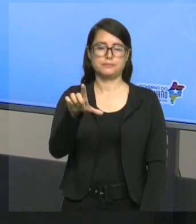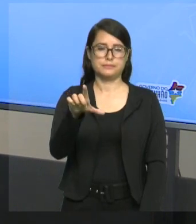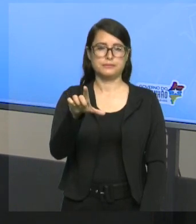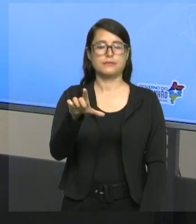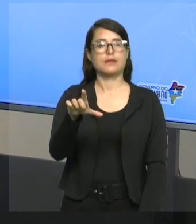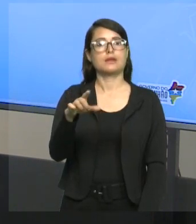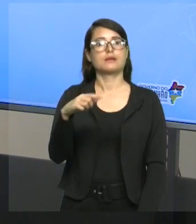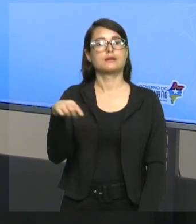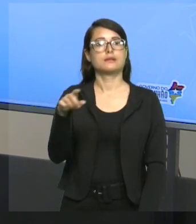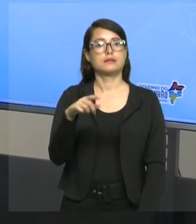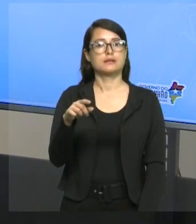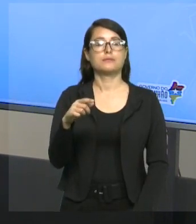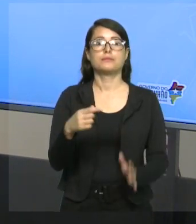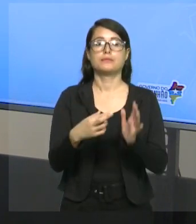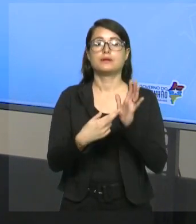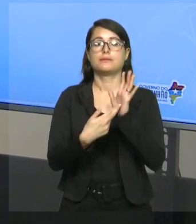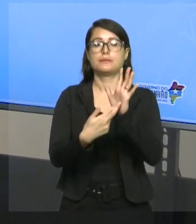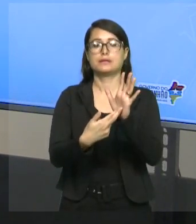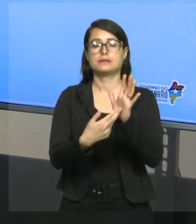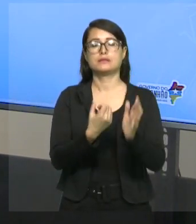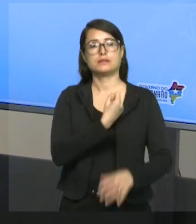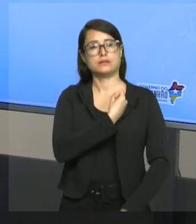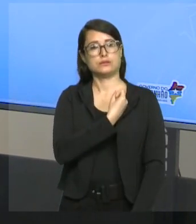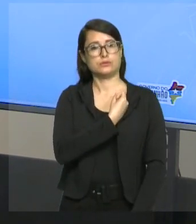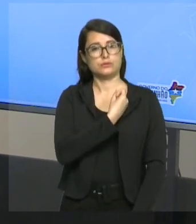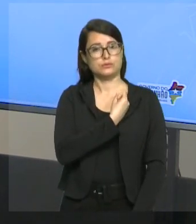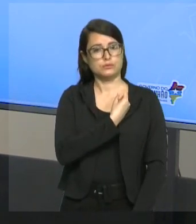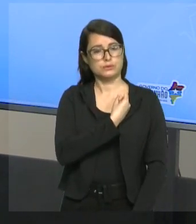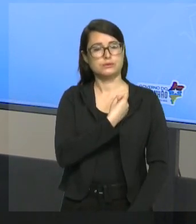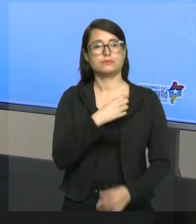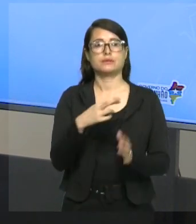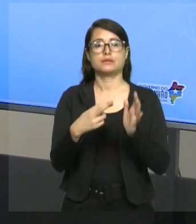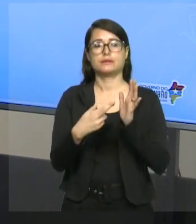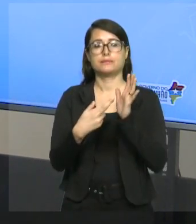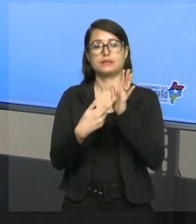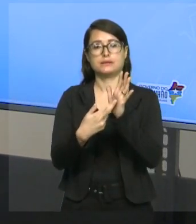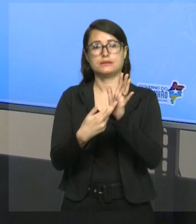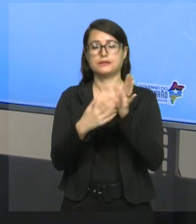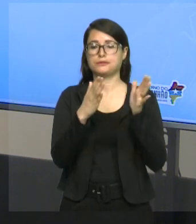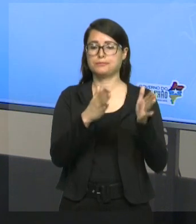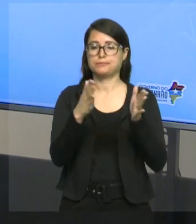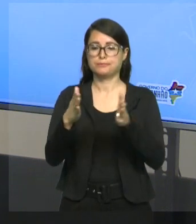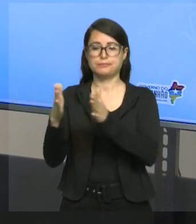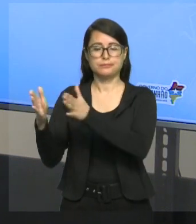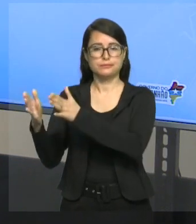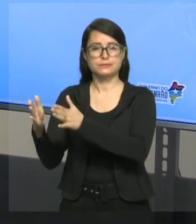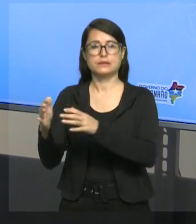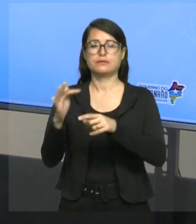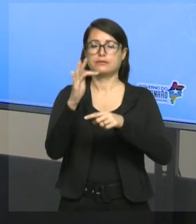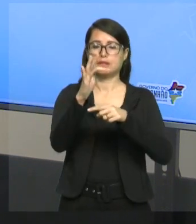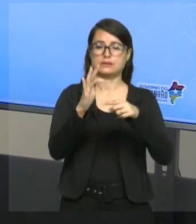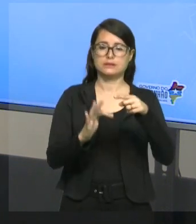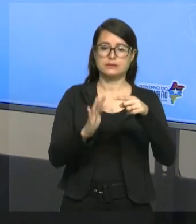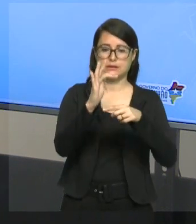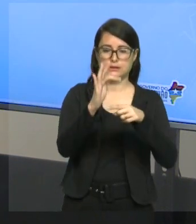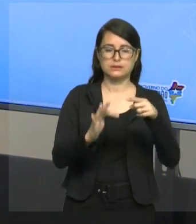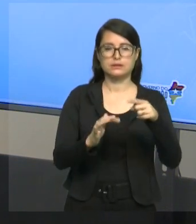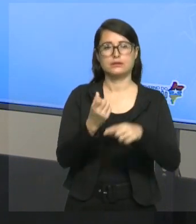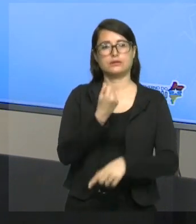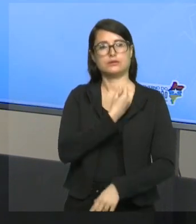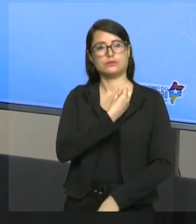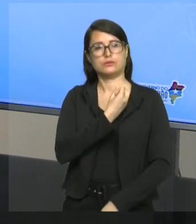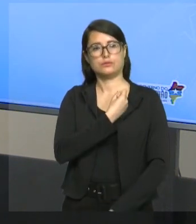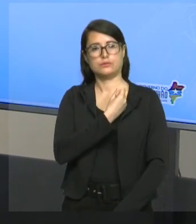necessidade, representar números que representam partes. E aí vai entrar as frações, os números